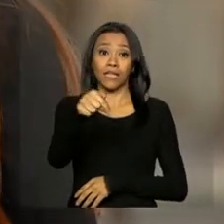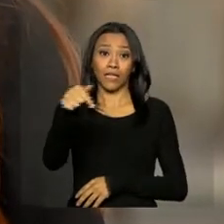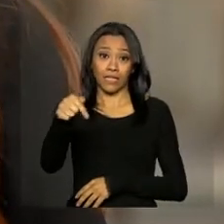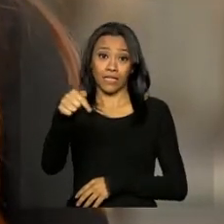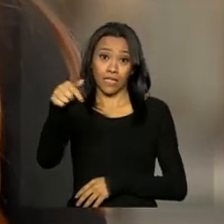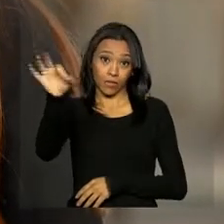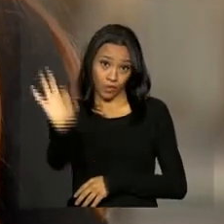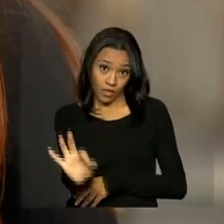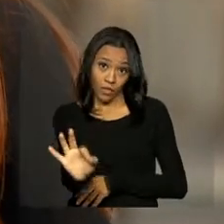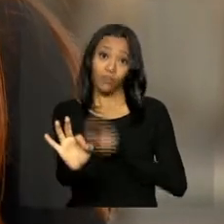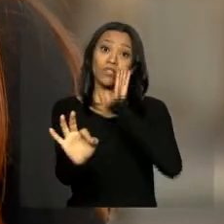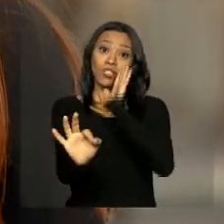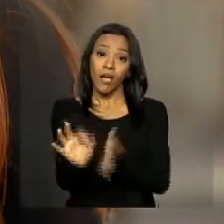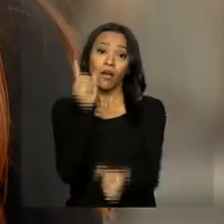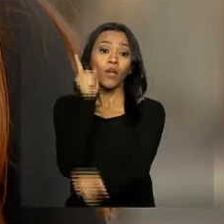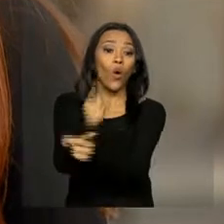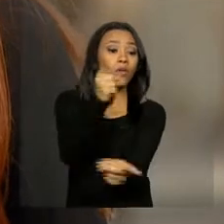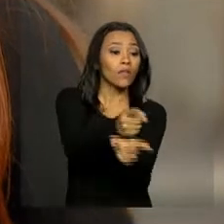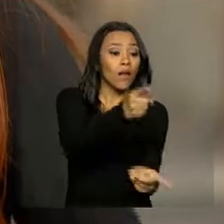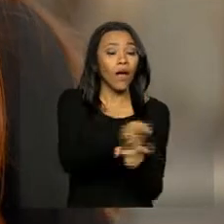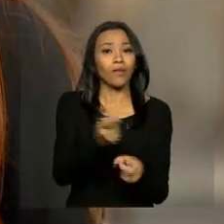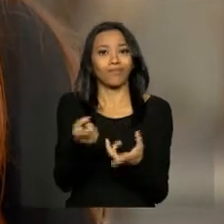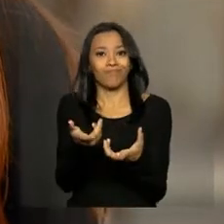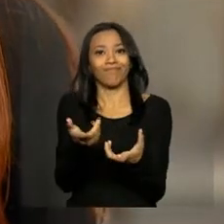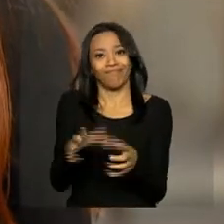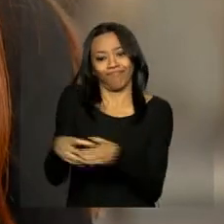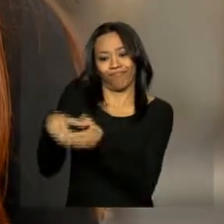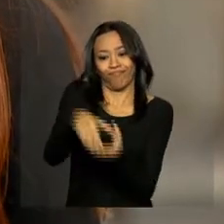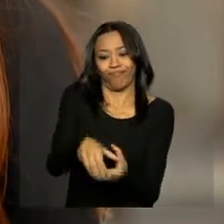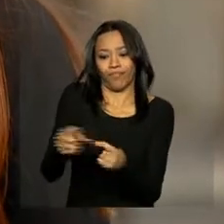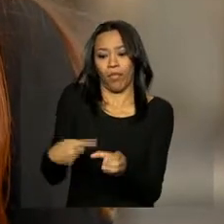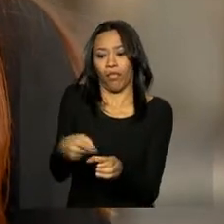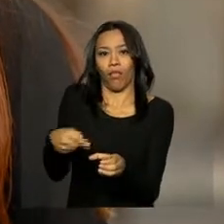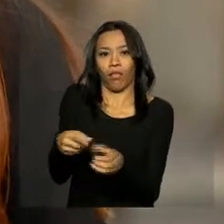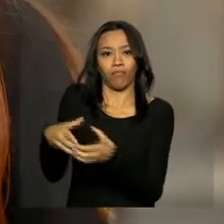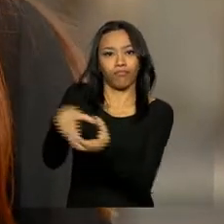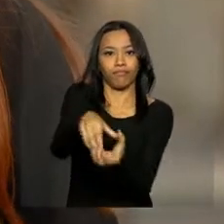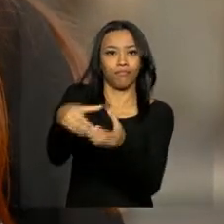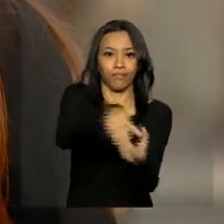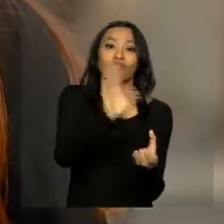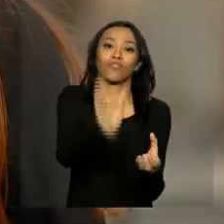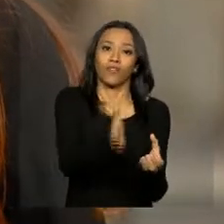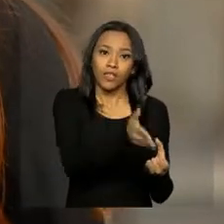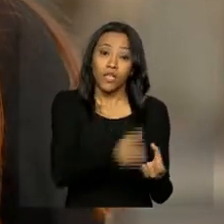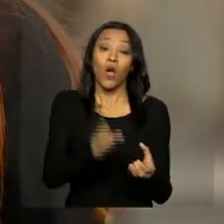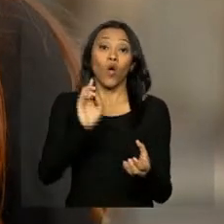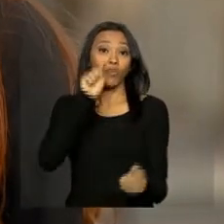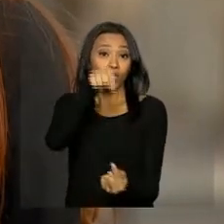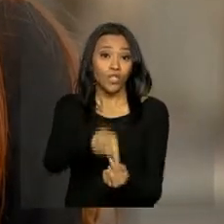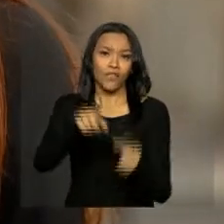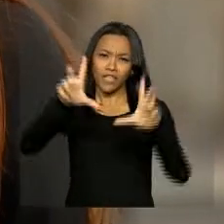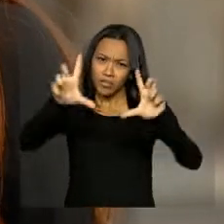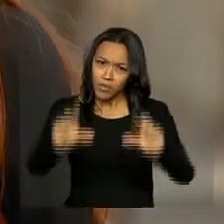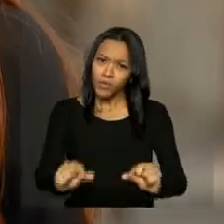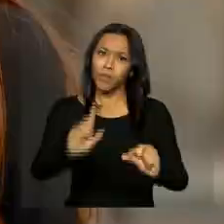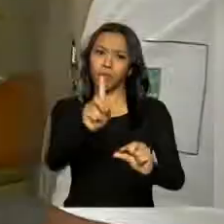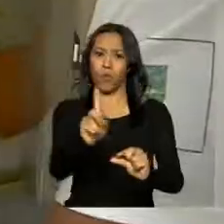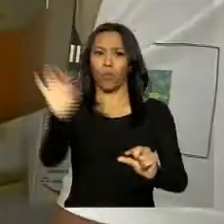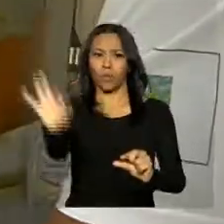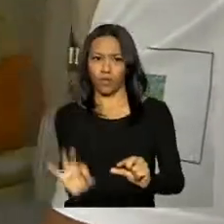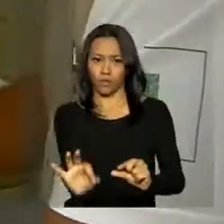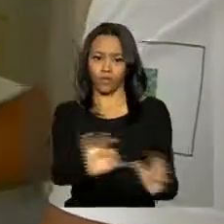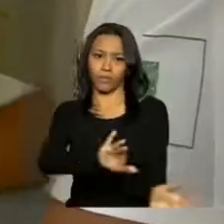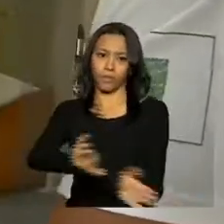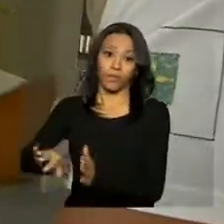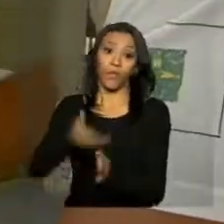dessas visitas foram encontrados focos do mosquito. A meta é reduzir esse índice de infestação para menos de 1%.